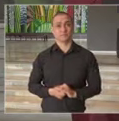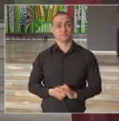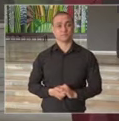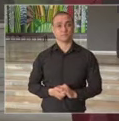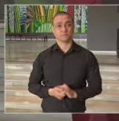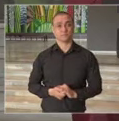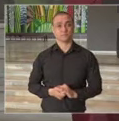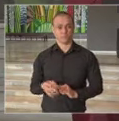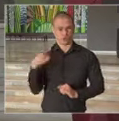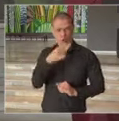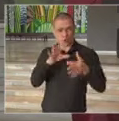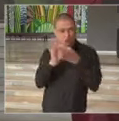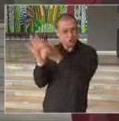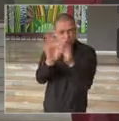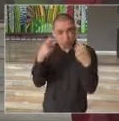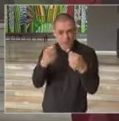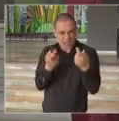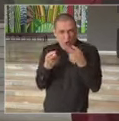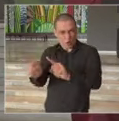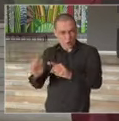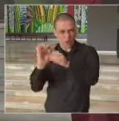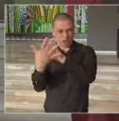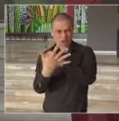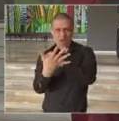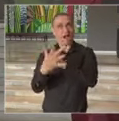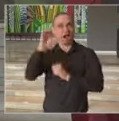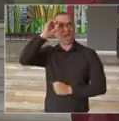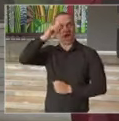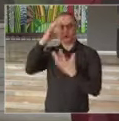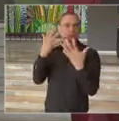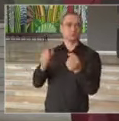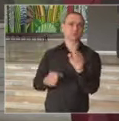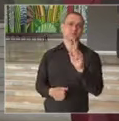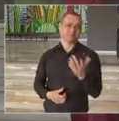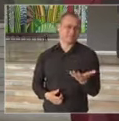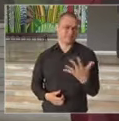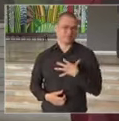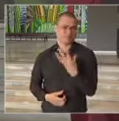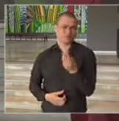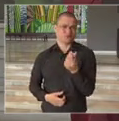para combater o vírus. Qual é